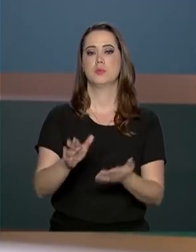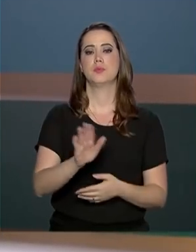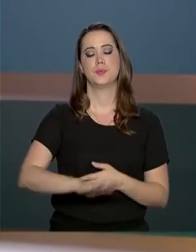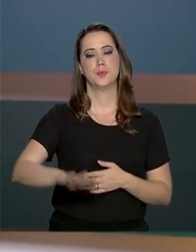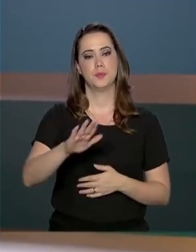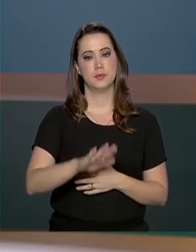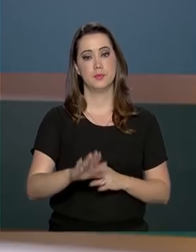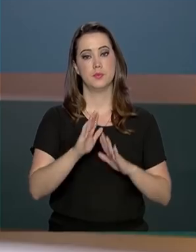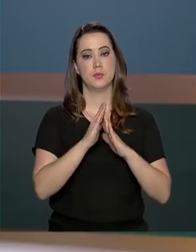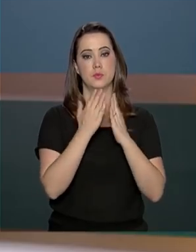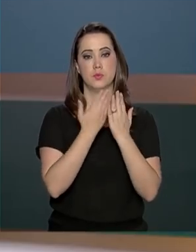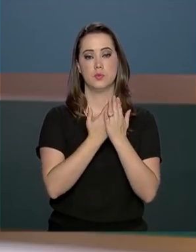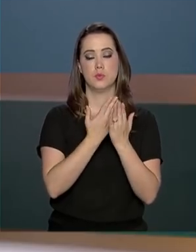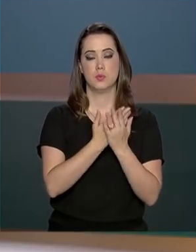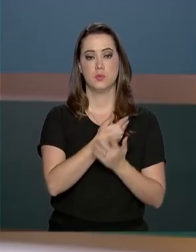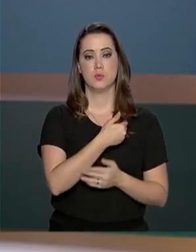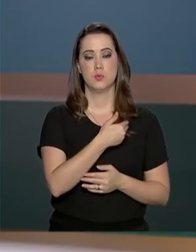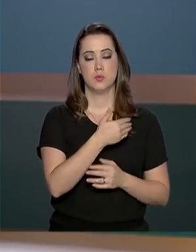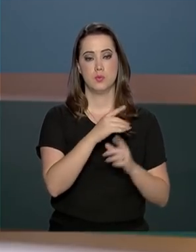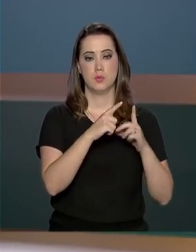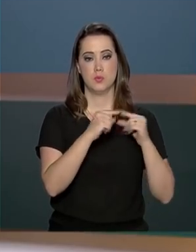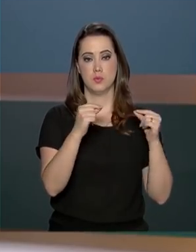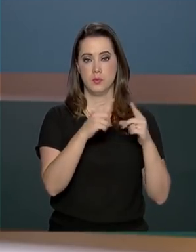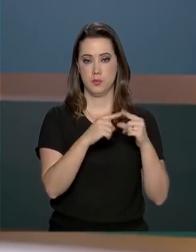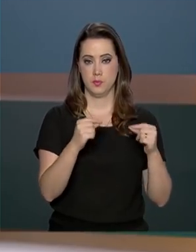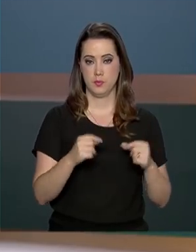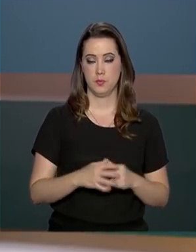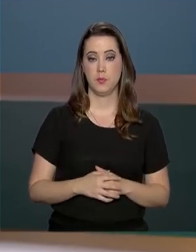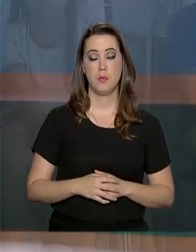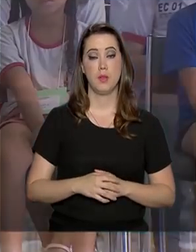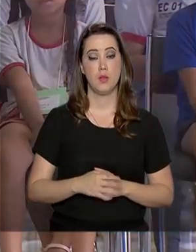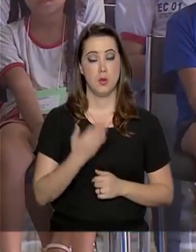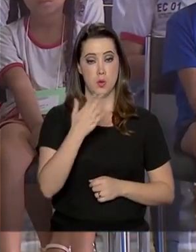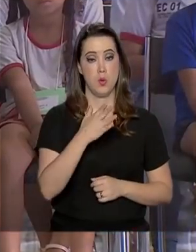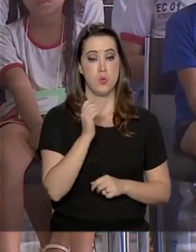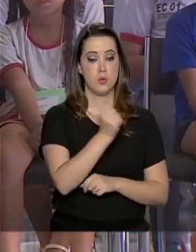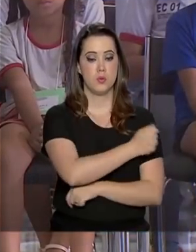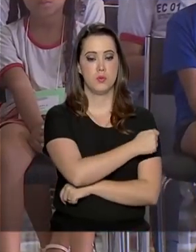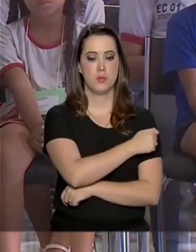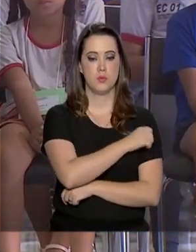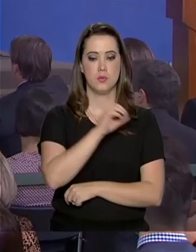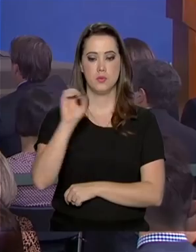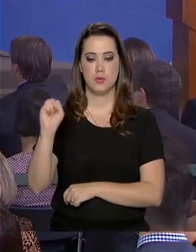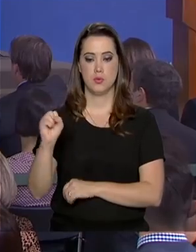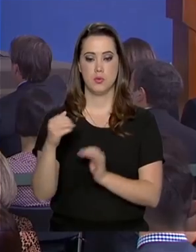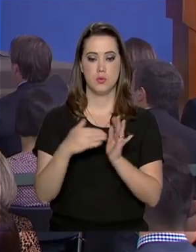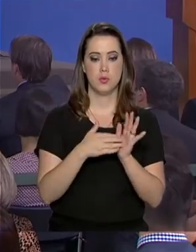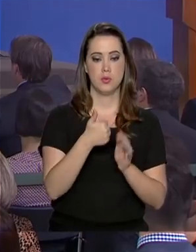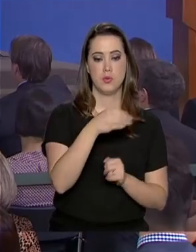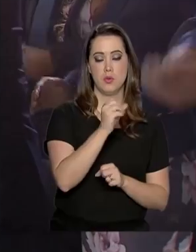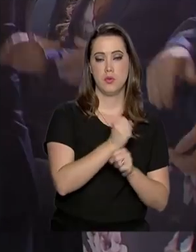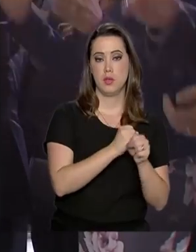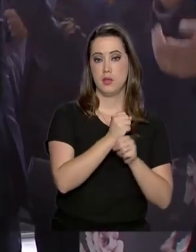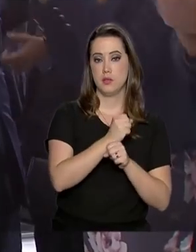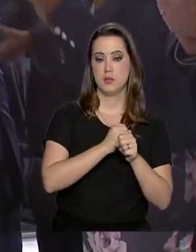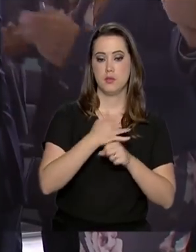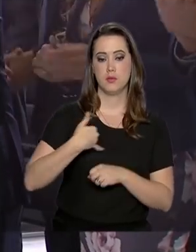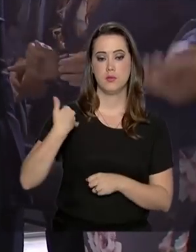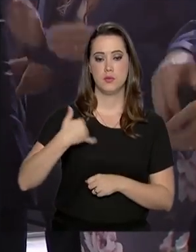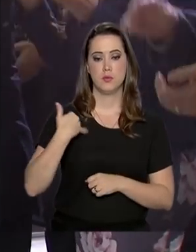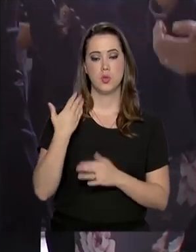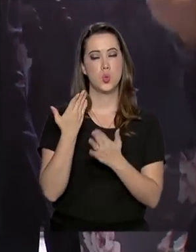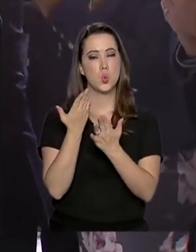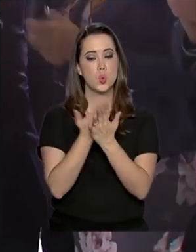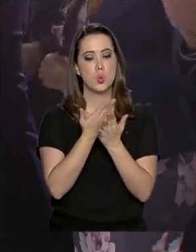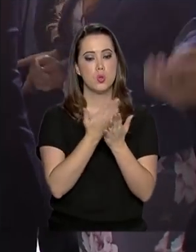participação de crianças de uma escola pública daqui de Brasília. Os alunos de 8 a 10 anos de idade estudam numa